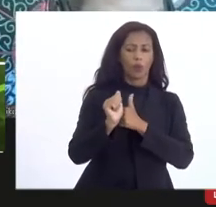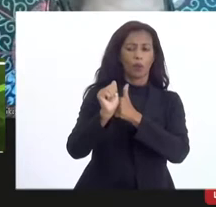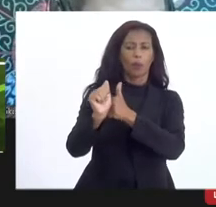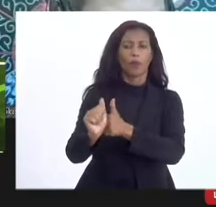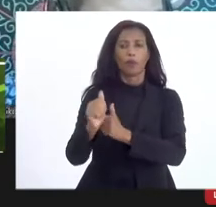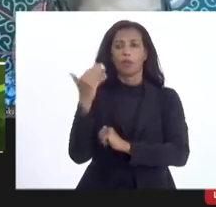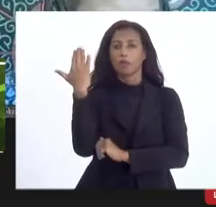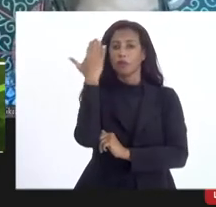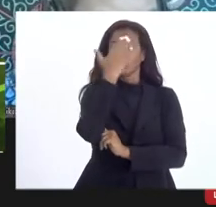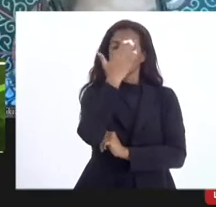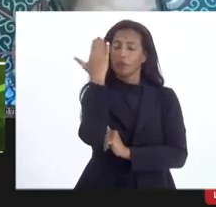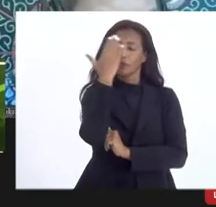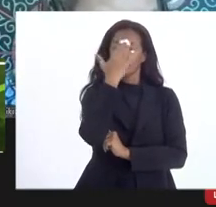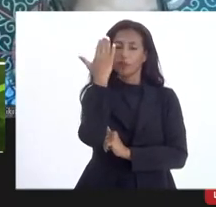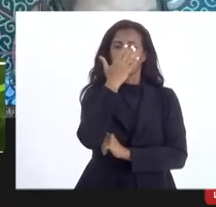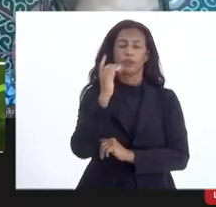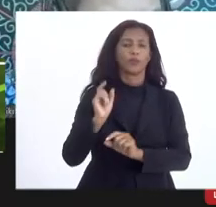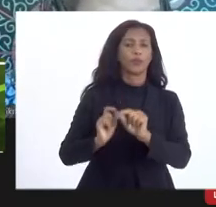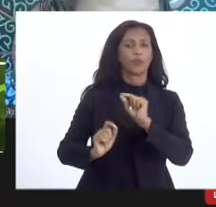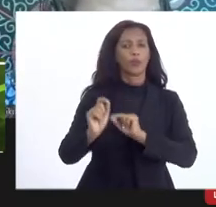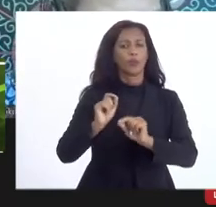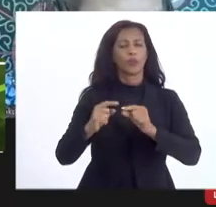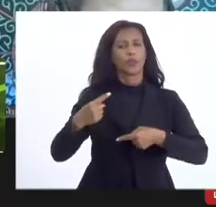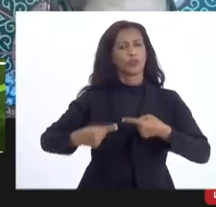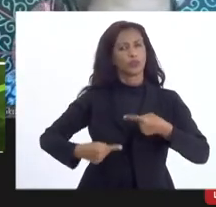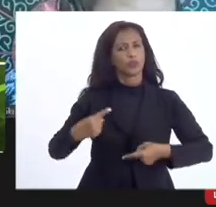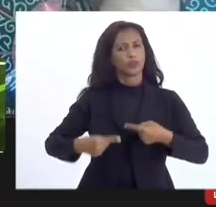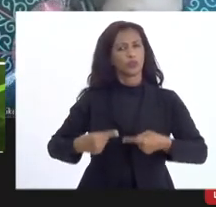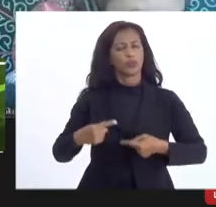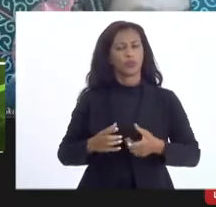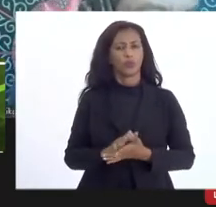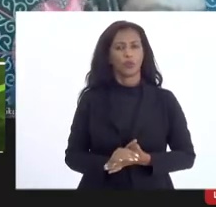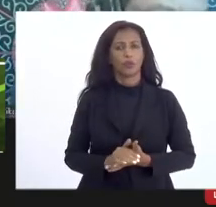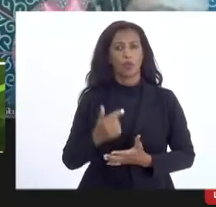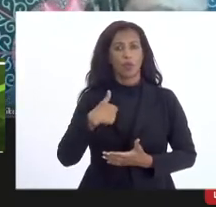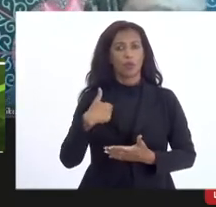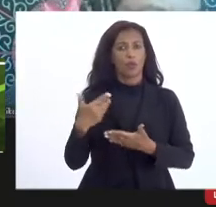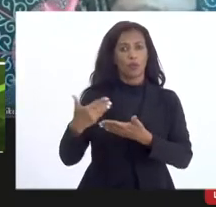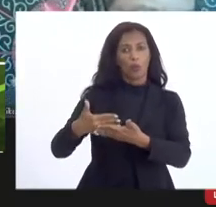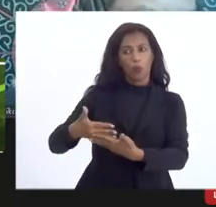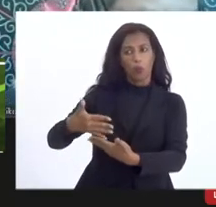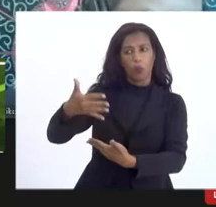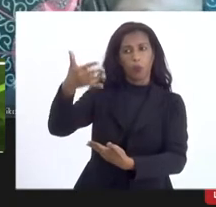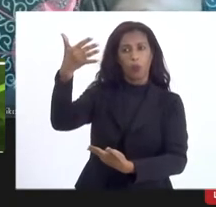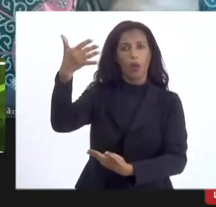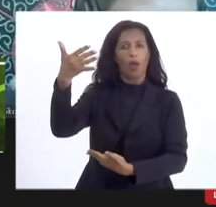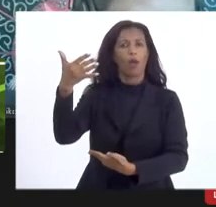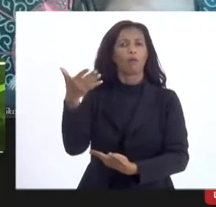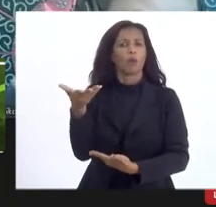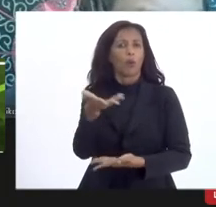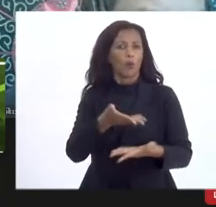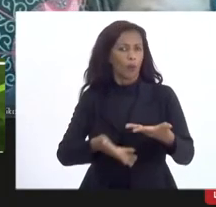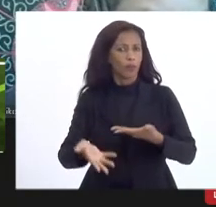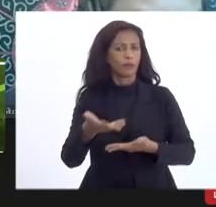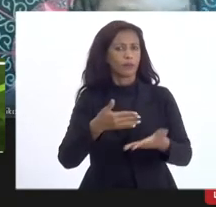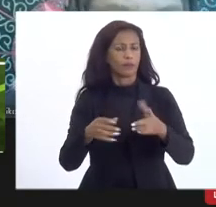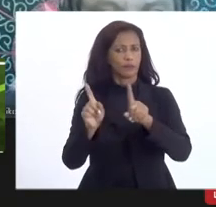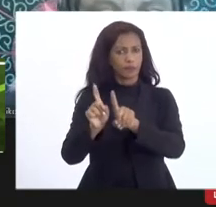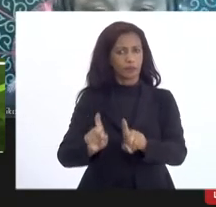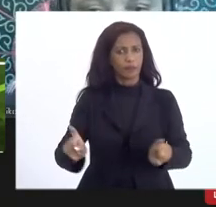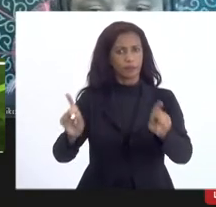o que a gente está discutindo vou só compartilhar a tela do meu computador